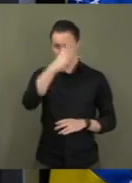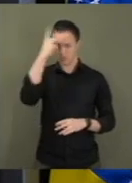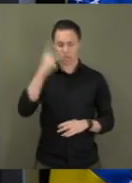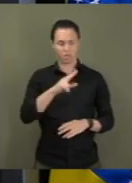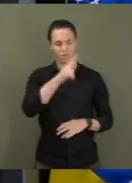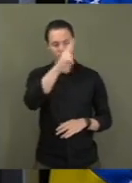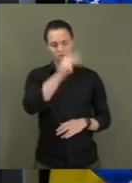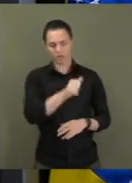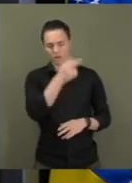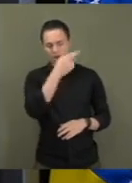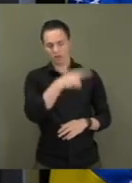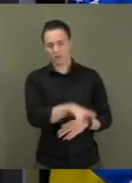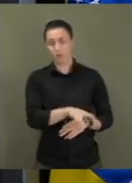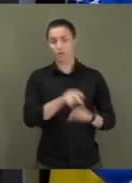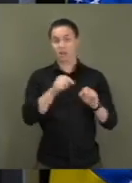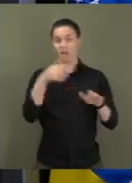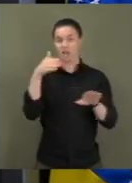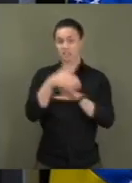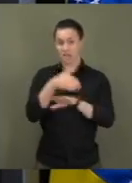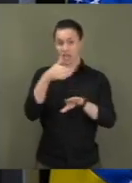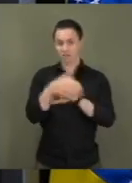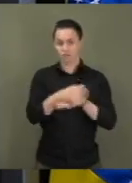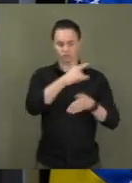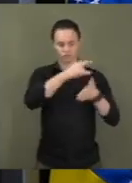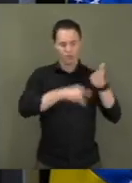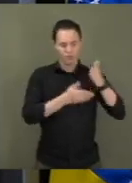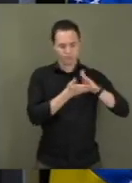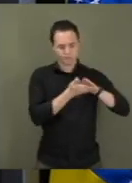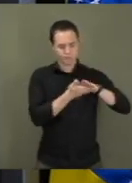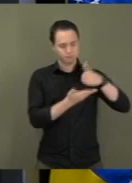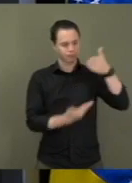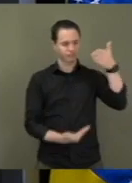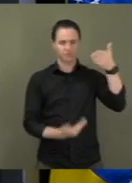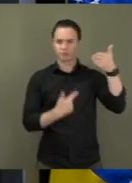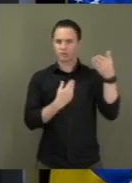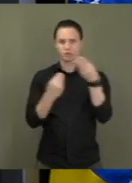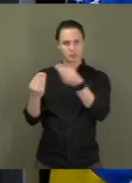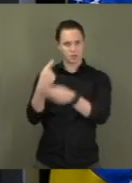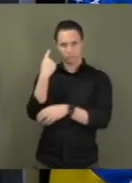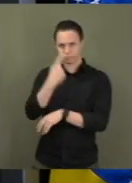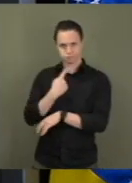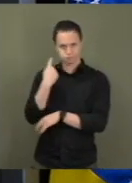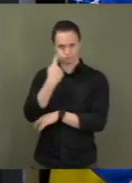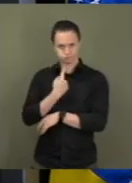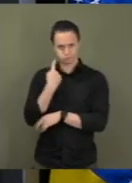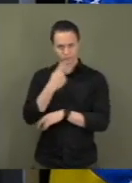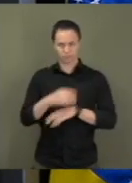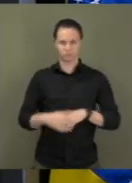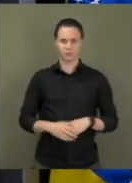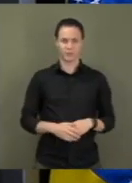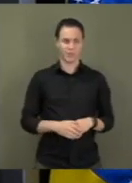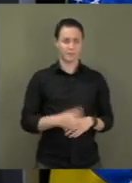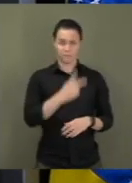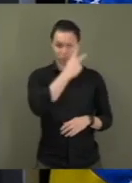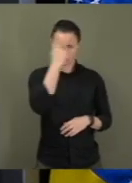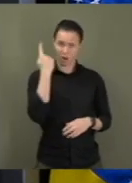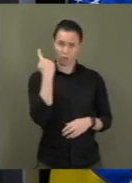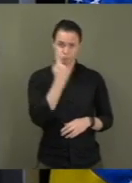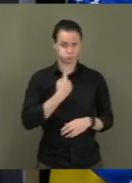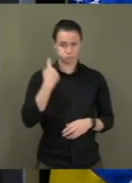autos das prisões em flagrante, negativa ao acesso às audiências de custódia.